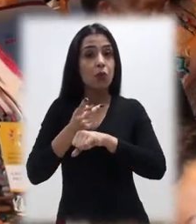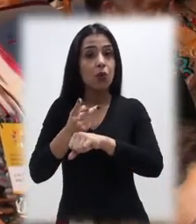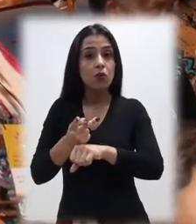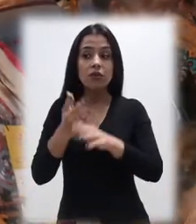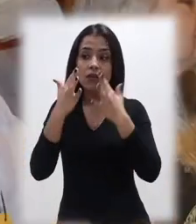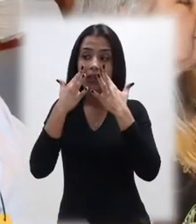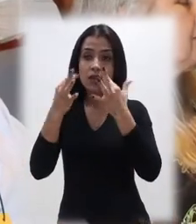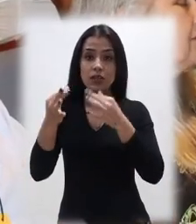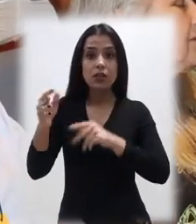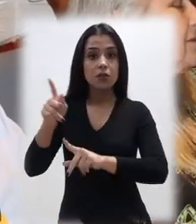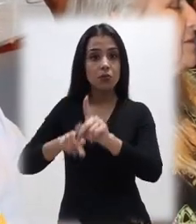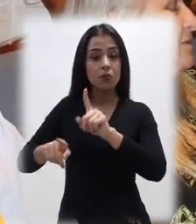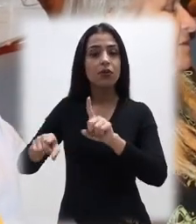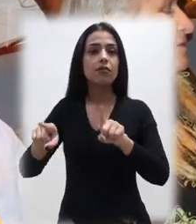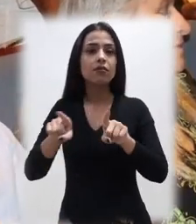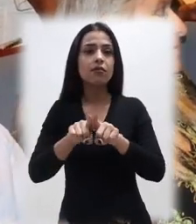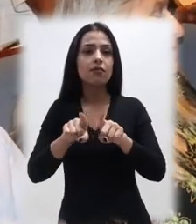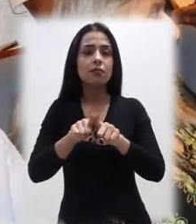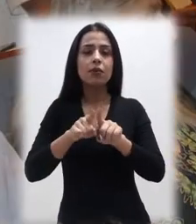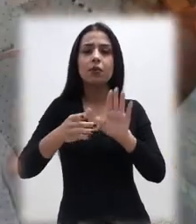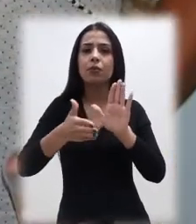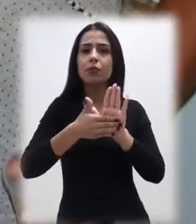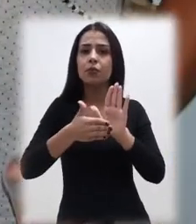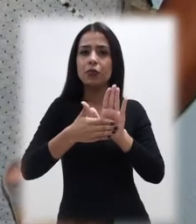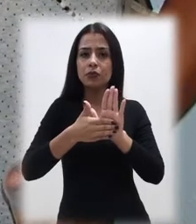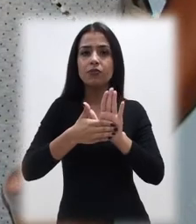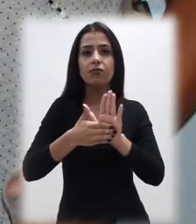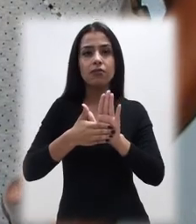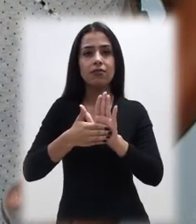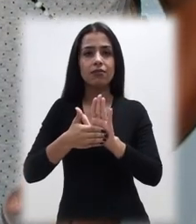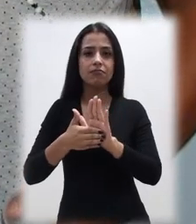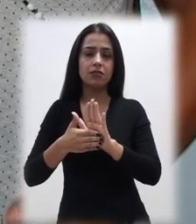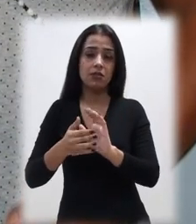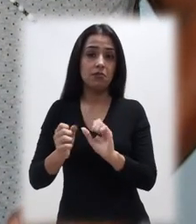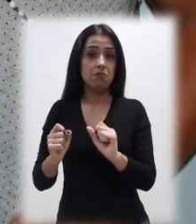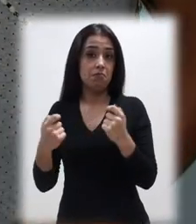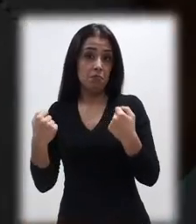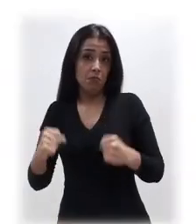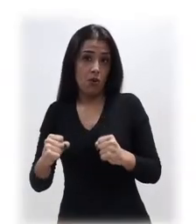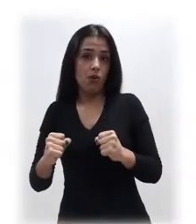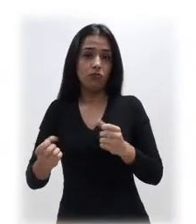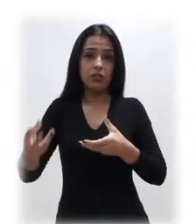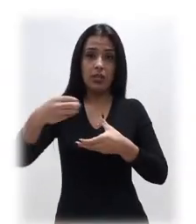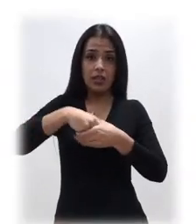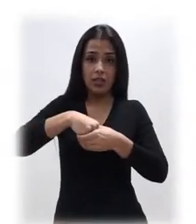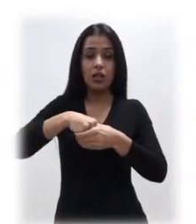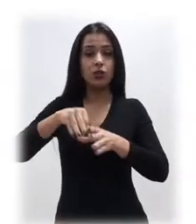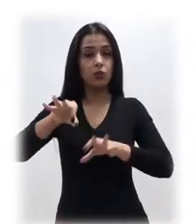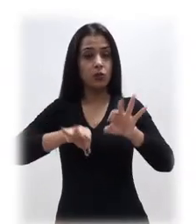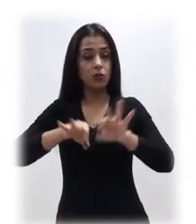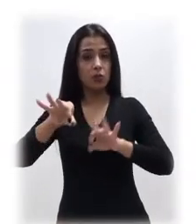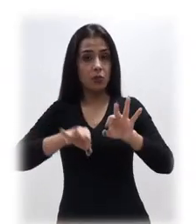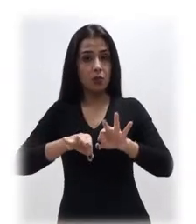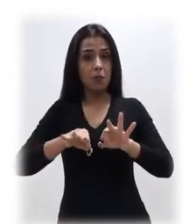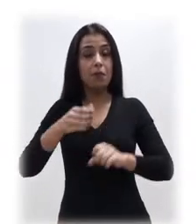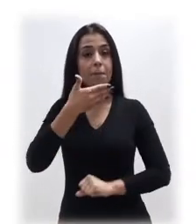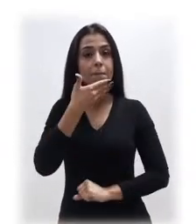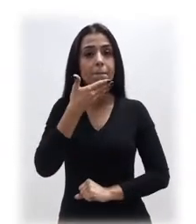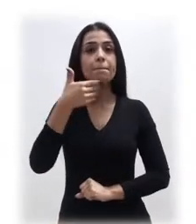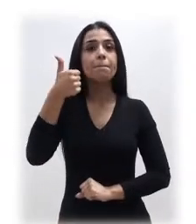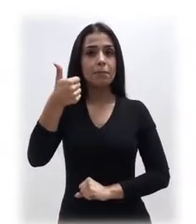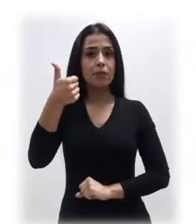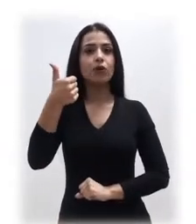ativa, busca ouvir a população e suas propostas, que poderão compor um plano de atuação, de